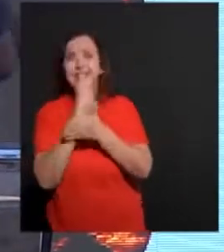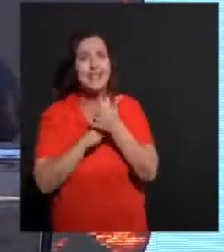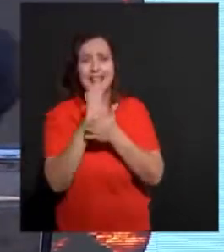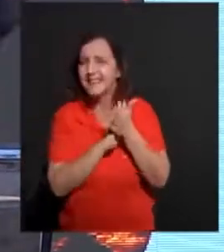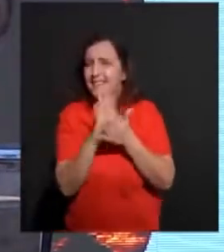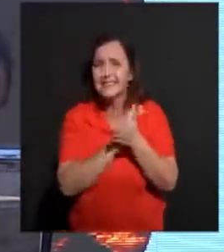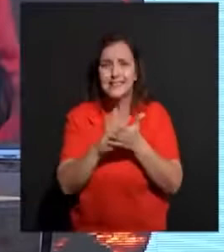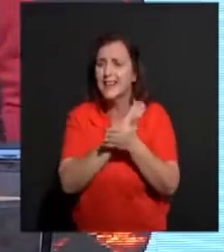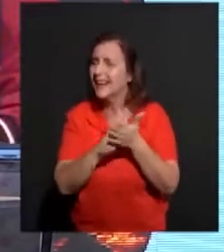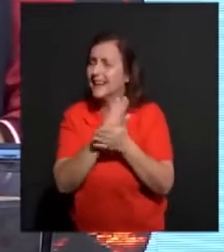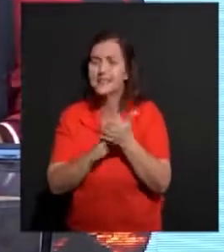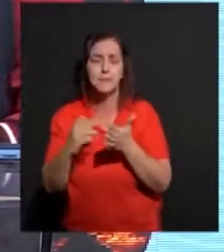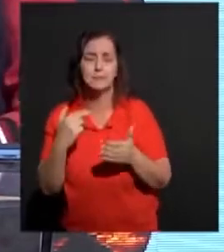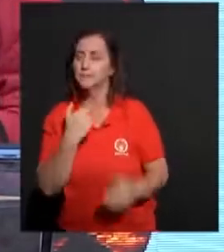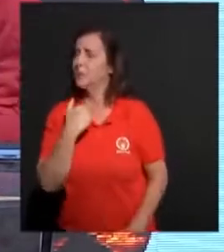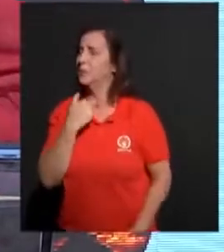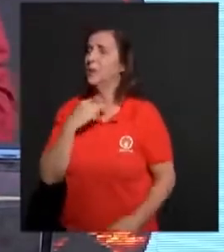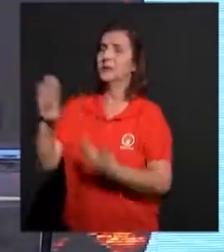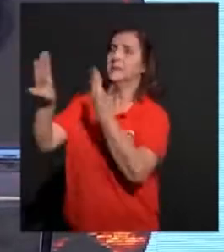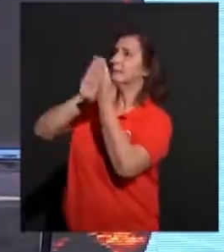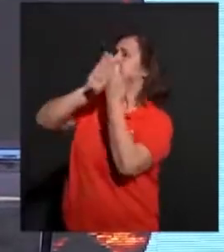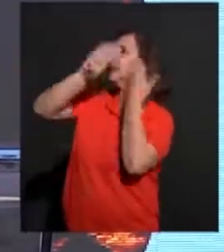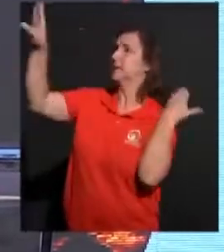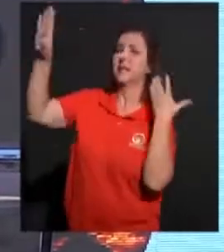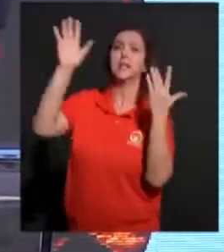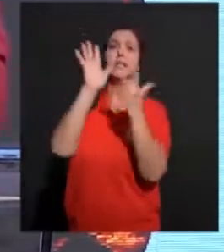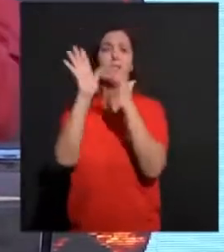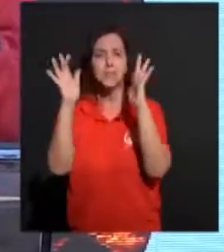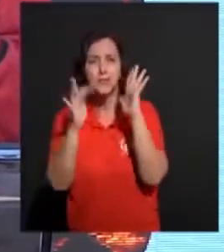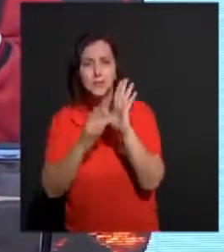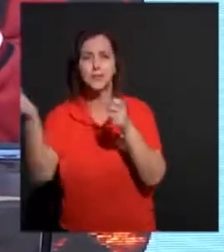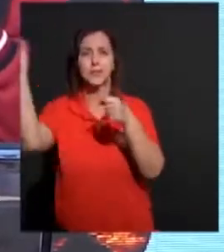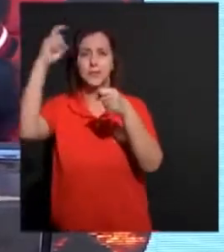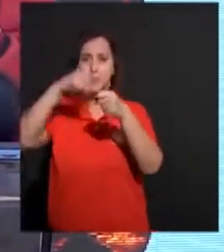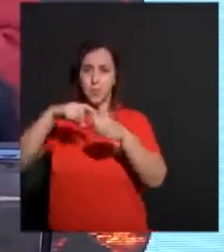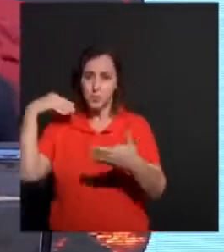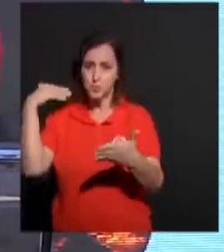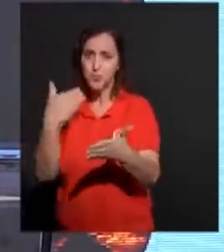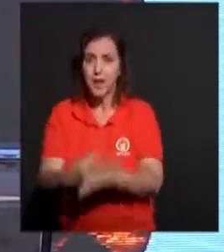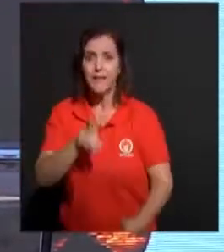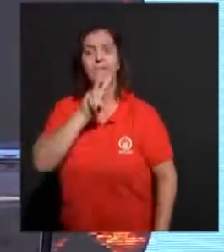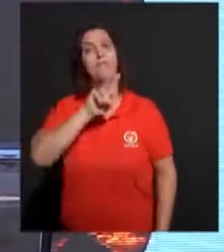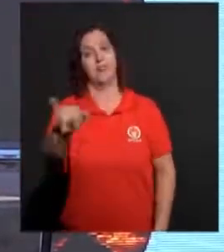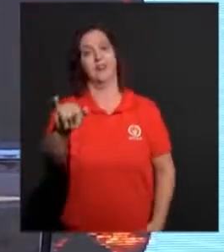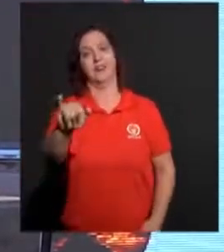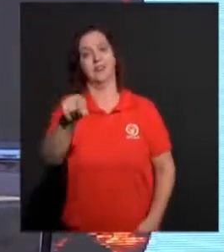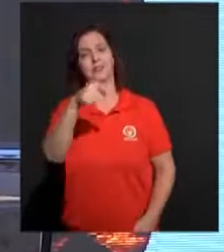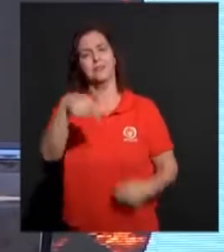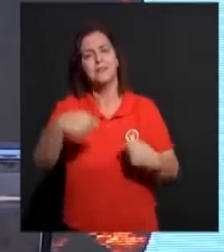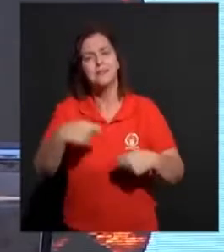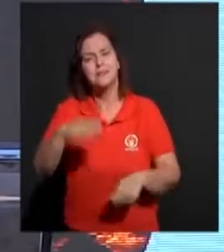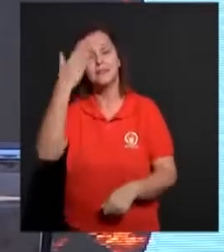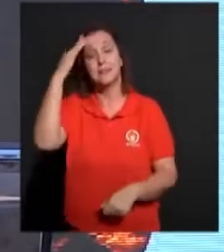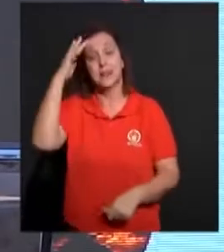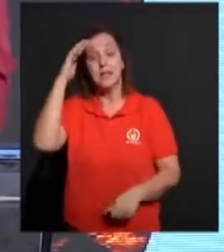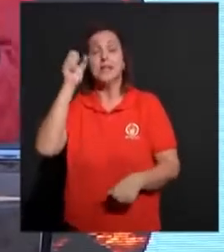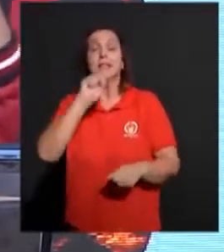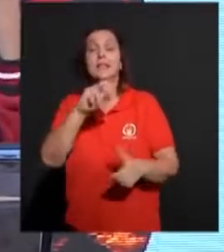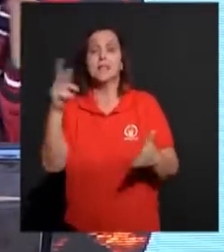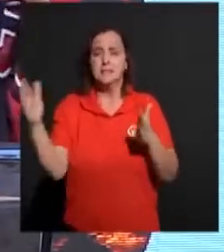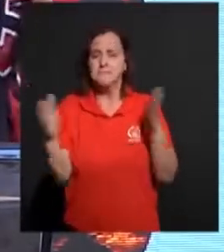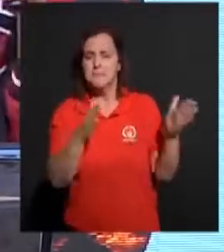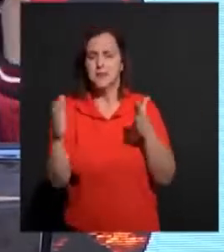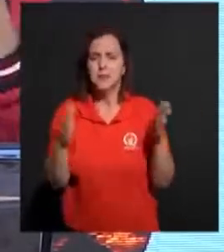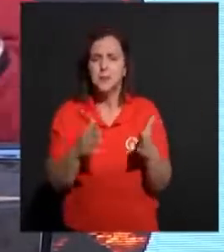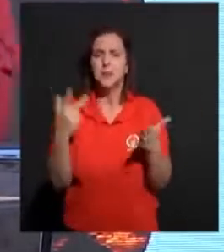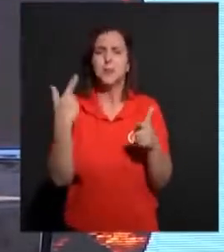Nada pode te tirar. Da convicção que Jesus vai voltar. Nada pode te tirar. Se algo aconteceu. Nesse